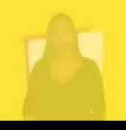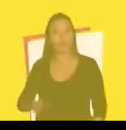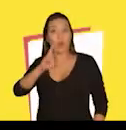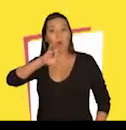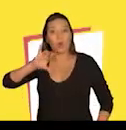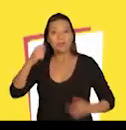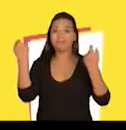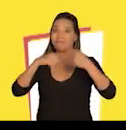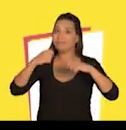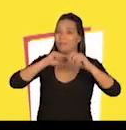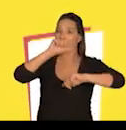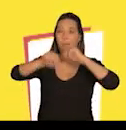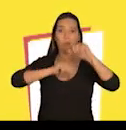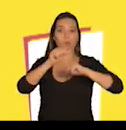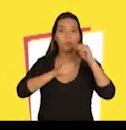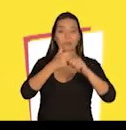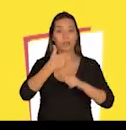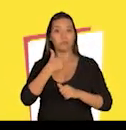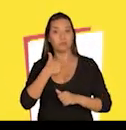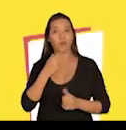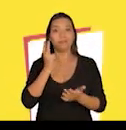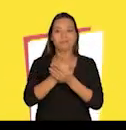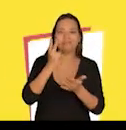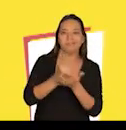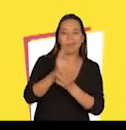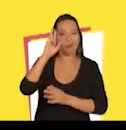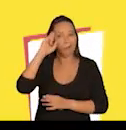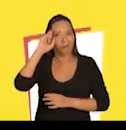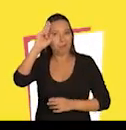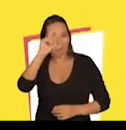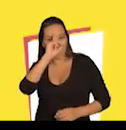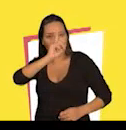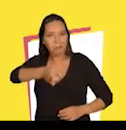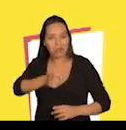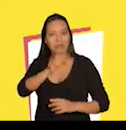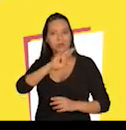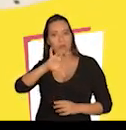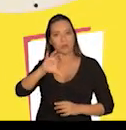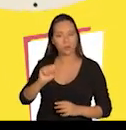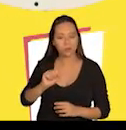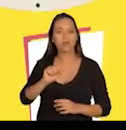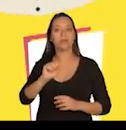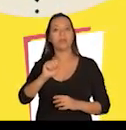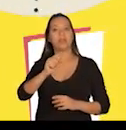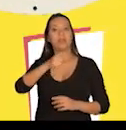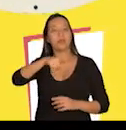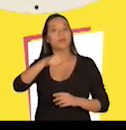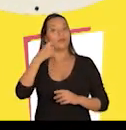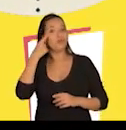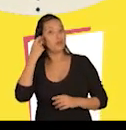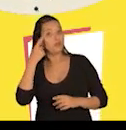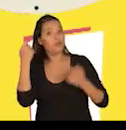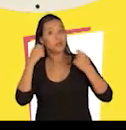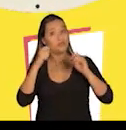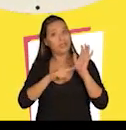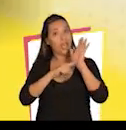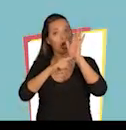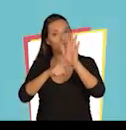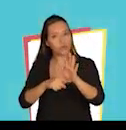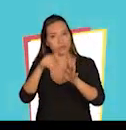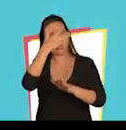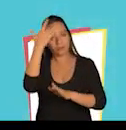Para o Rio não ficar Nas mãos dos poderosos Que sempre mandaram Na cidade A campanha do Freixo Depende da ajuda De pessoas como você